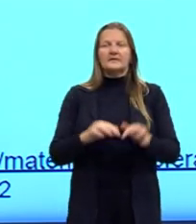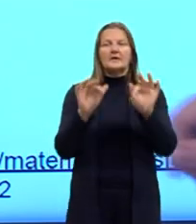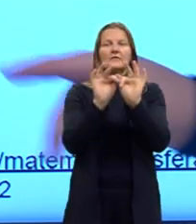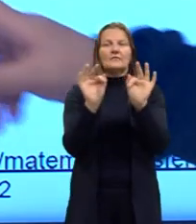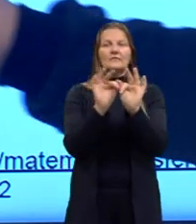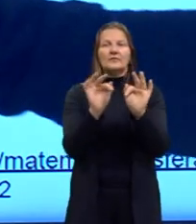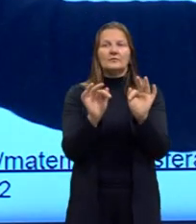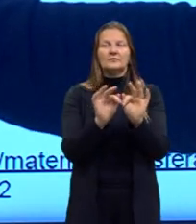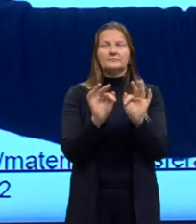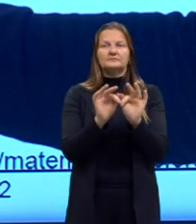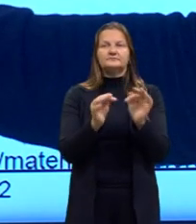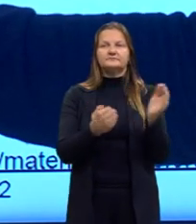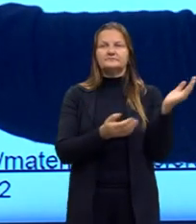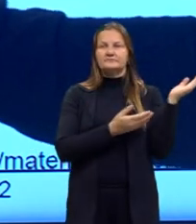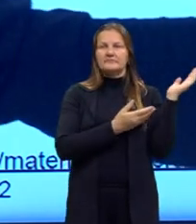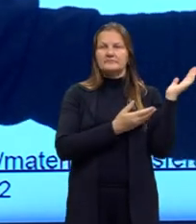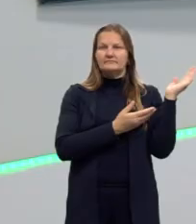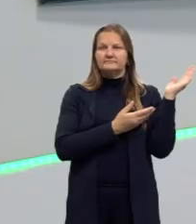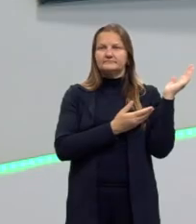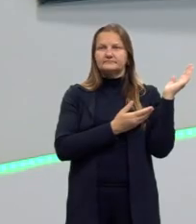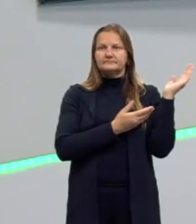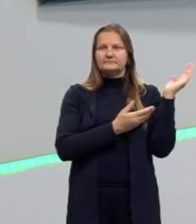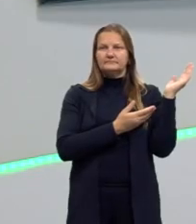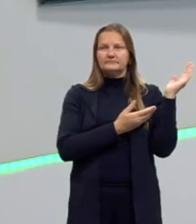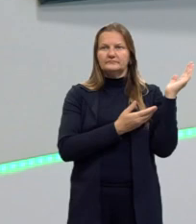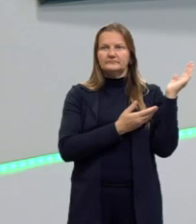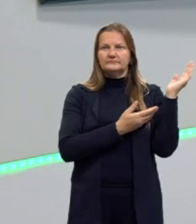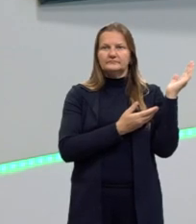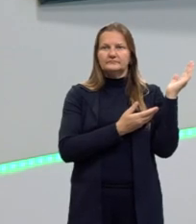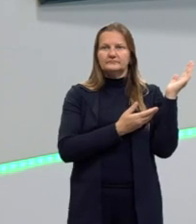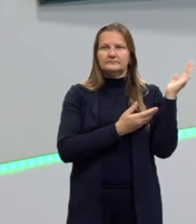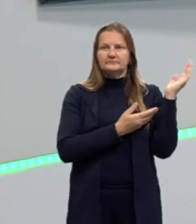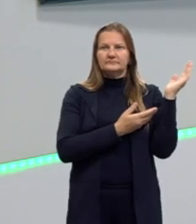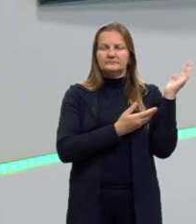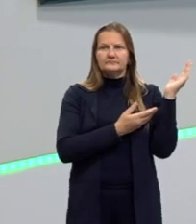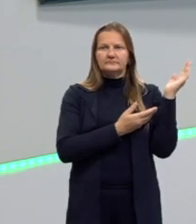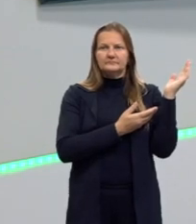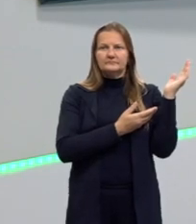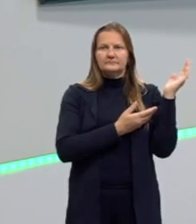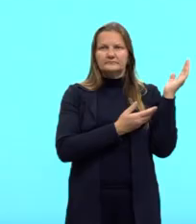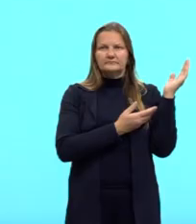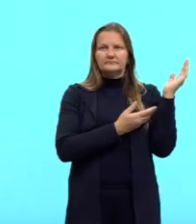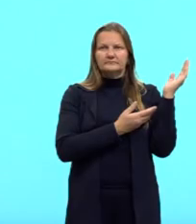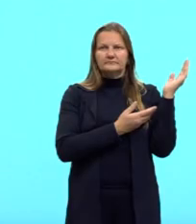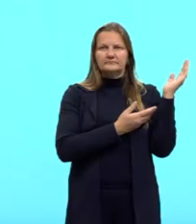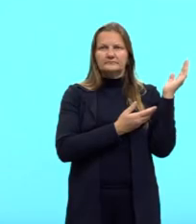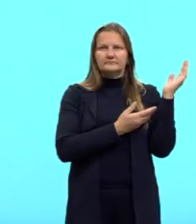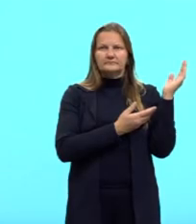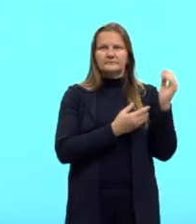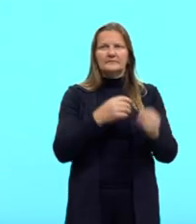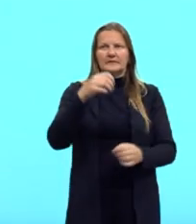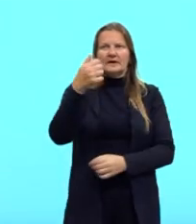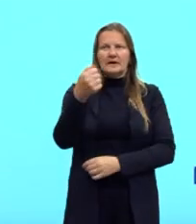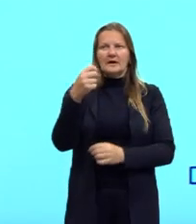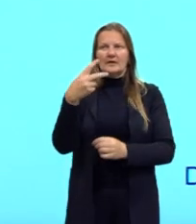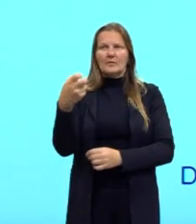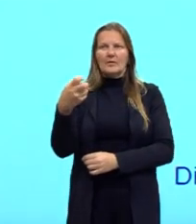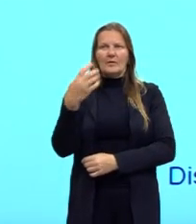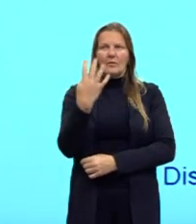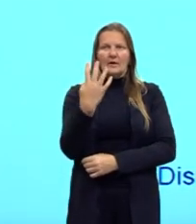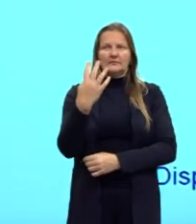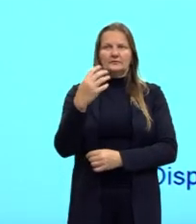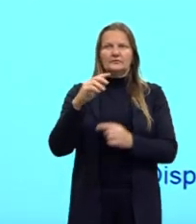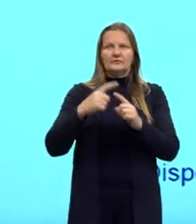que nós utilizamos então, área é igual a 4 vezes π, vezes o raio ao quadrado.